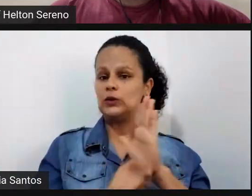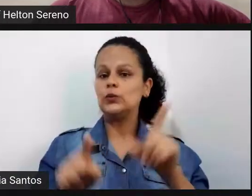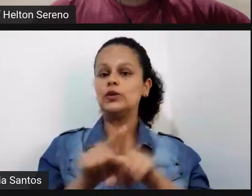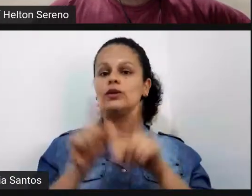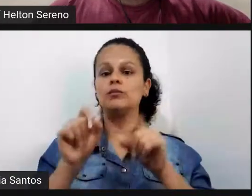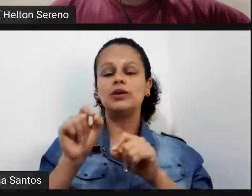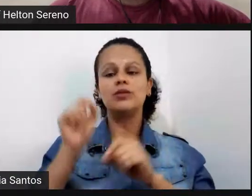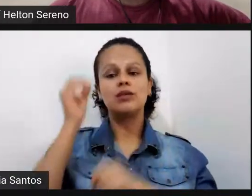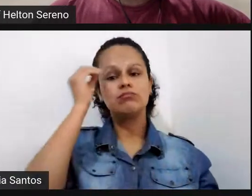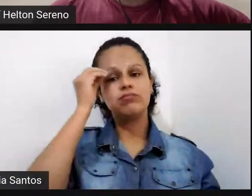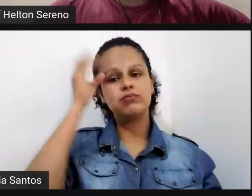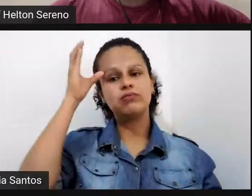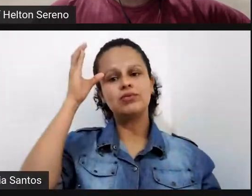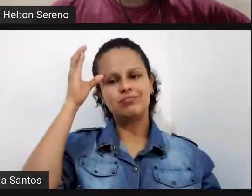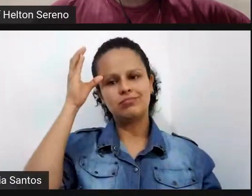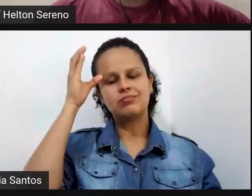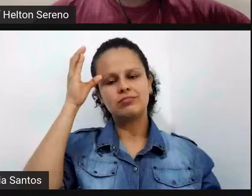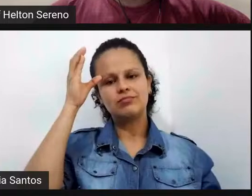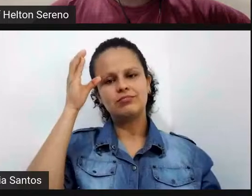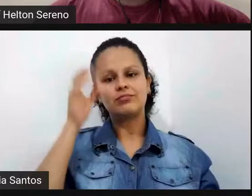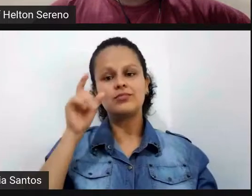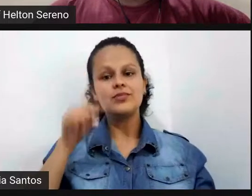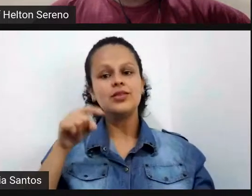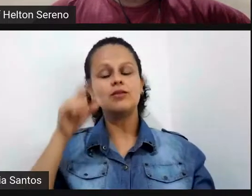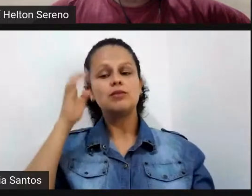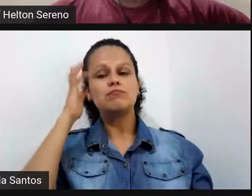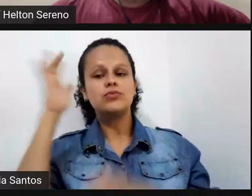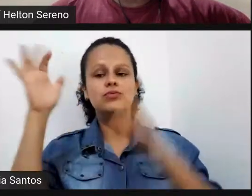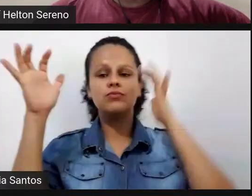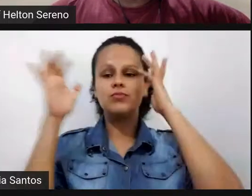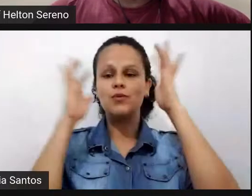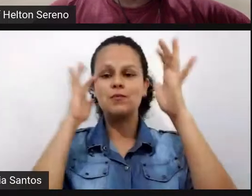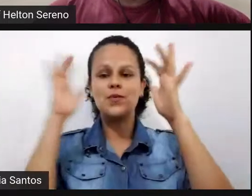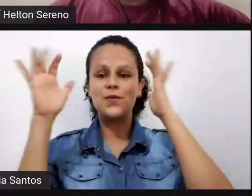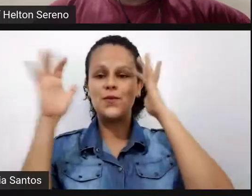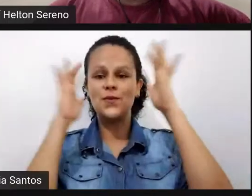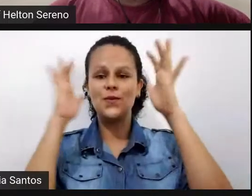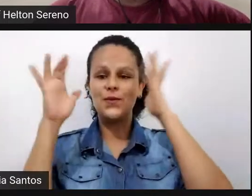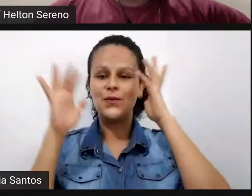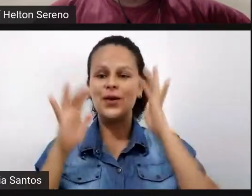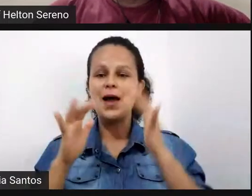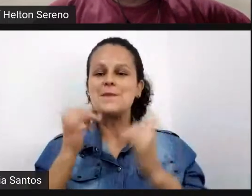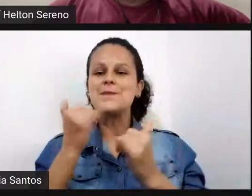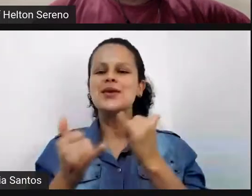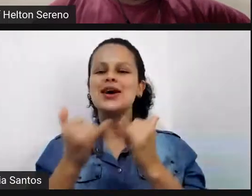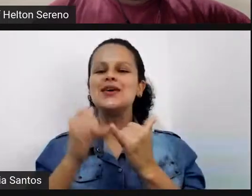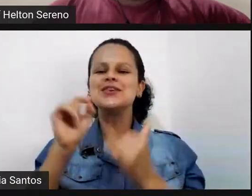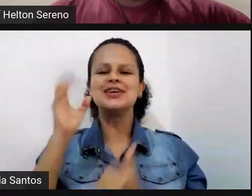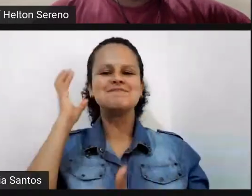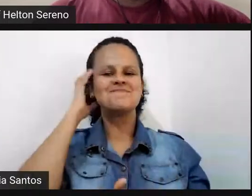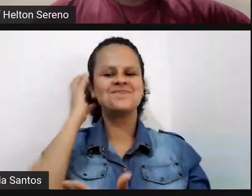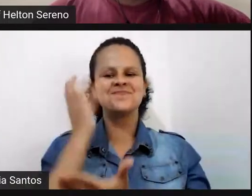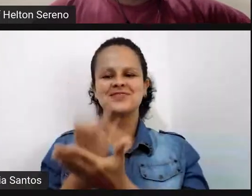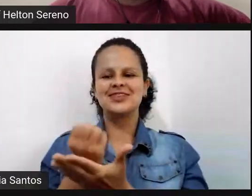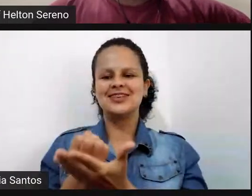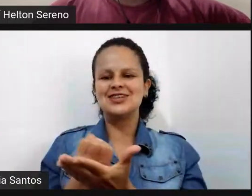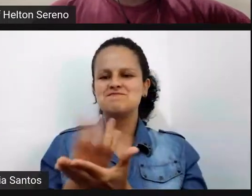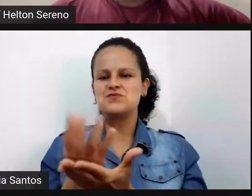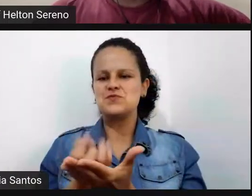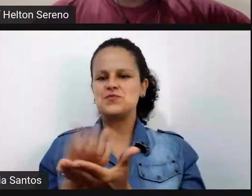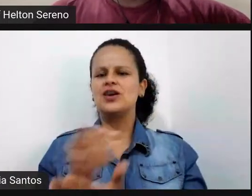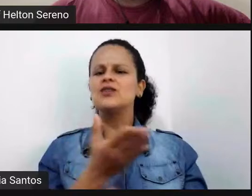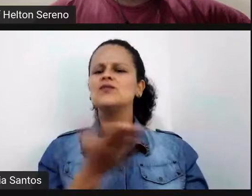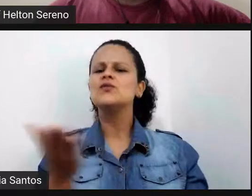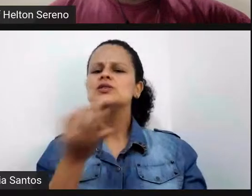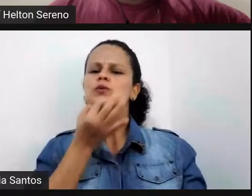mas aqui são pensamentos e devaneios meus aqui eu estou podcastando vocês me perdoem mas o que vocês acham sobre